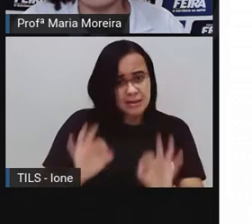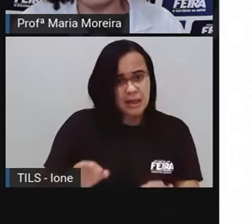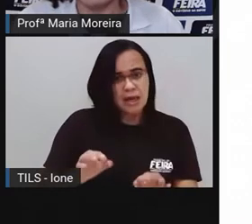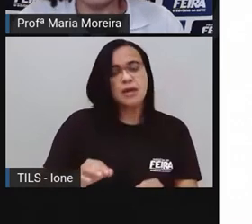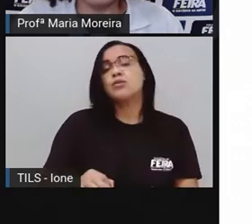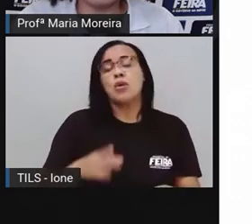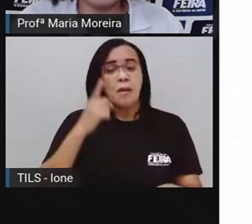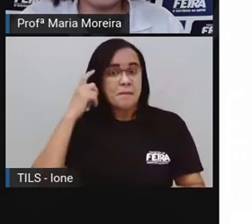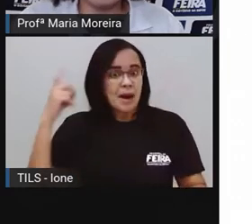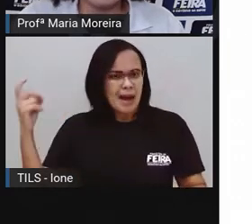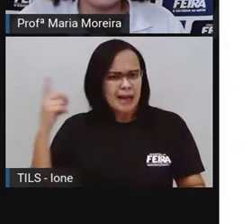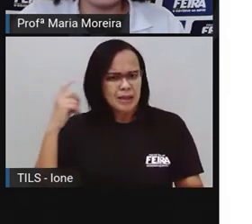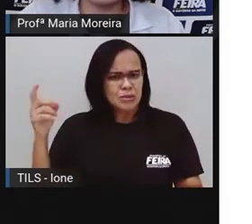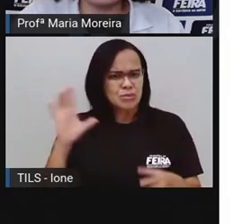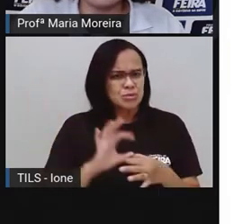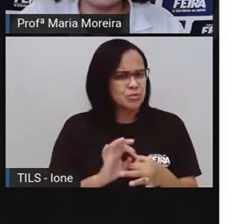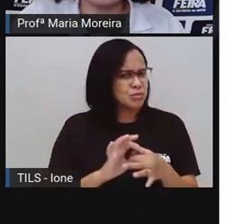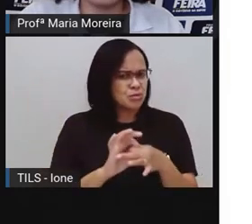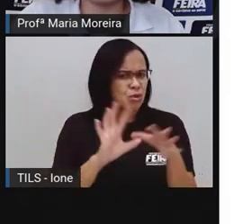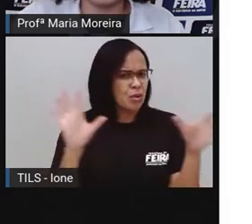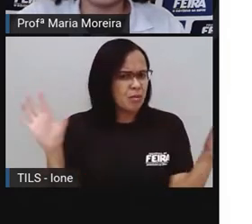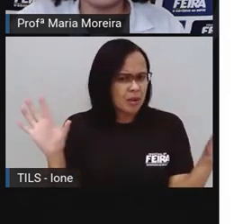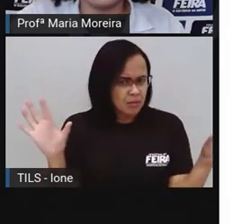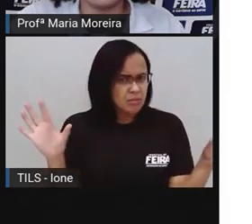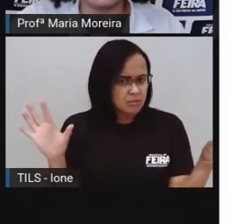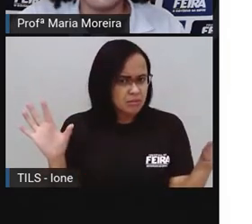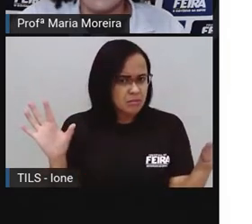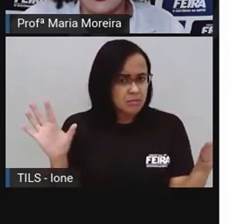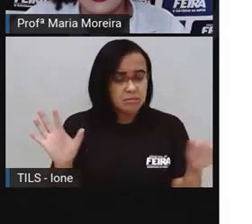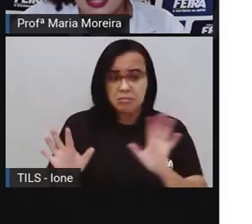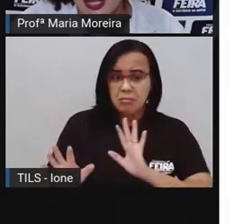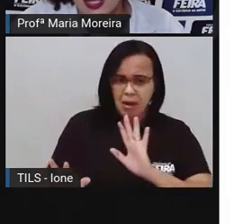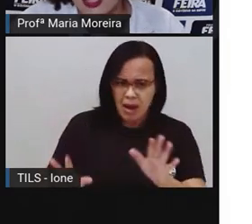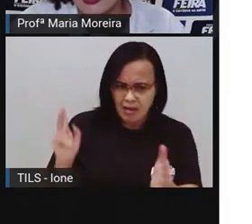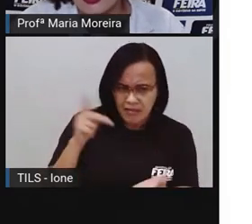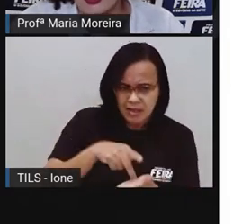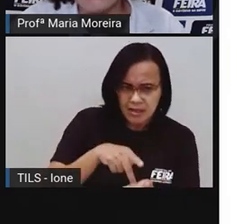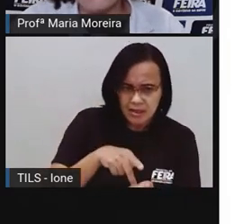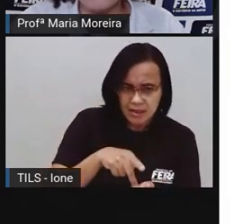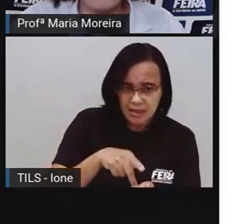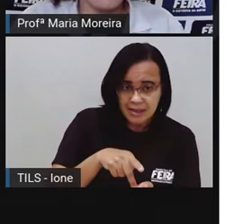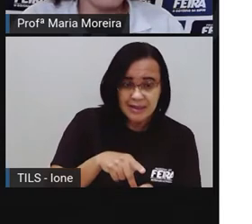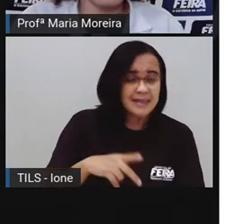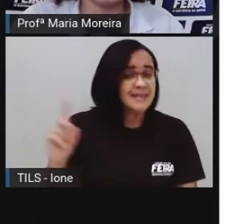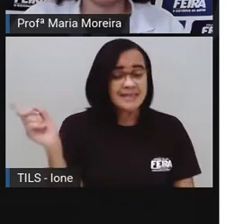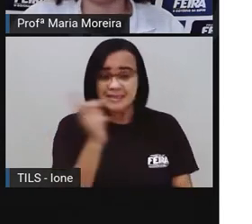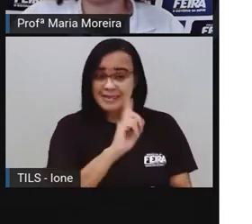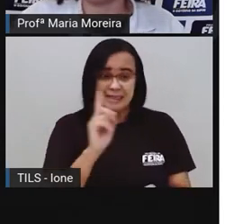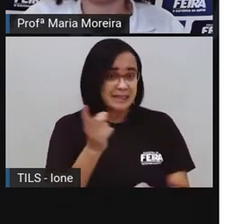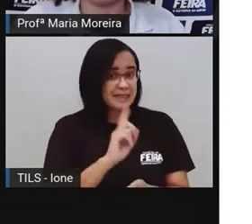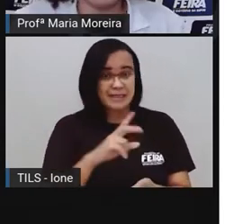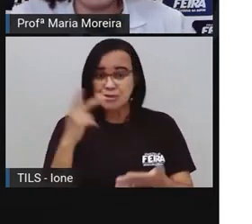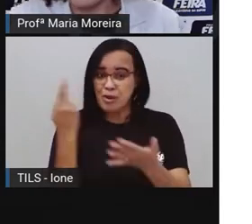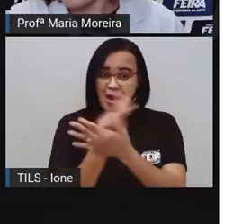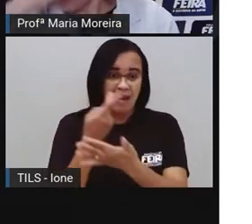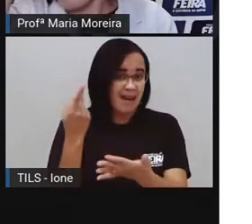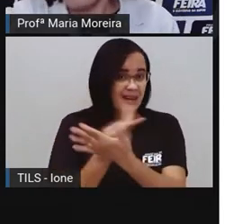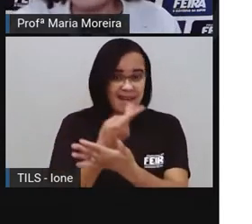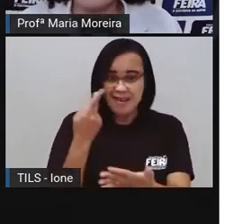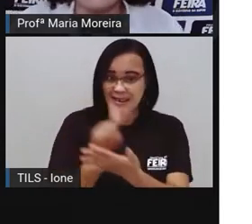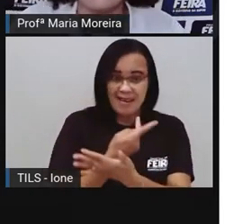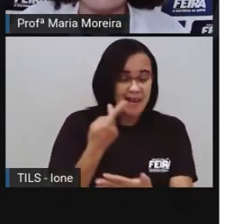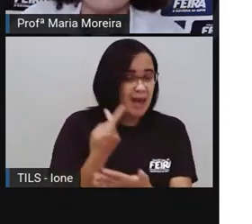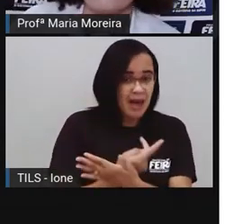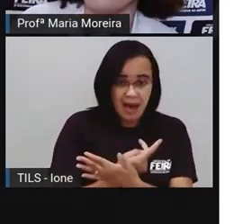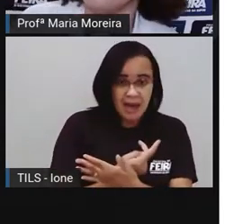nesse horário. Contudo, essa é uma ideia errada, né? Não tem um horário, ah, não, não deu dez horas, não, eu posso acabar